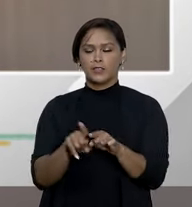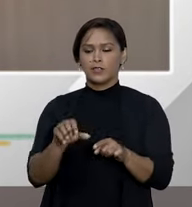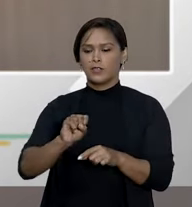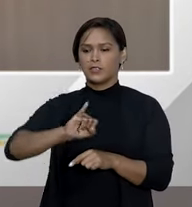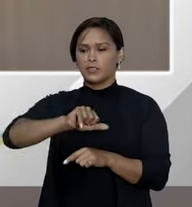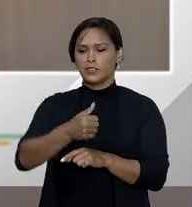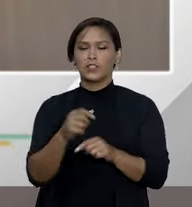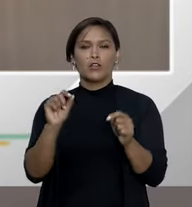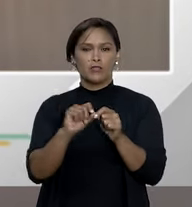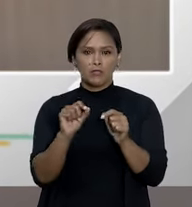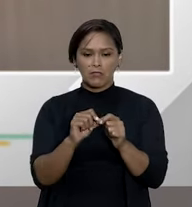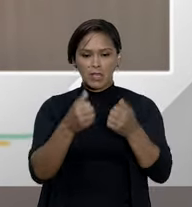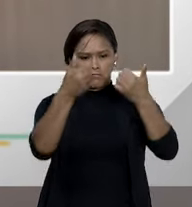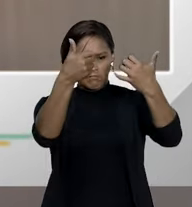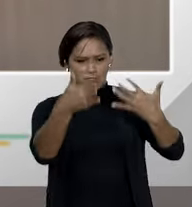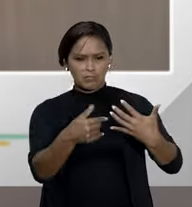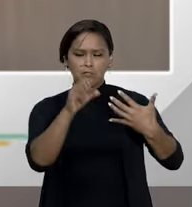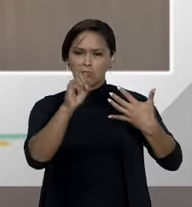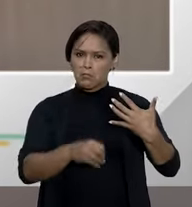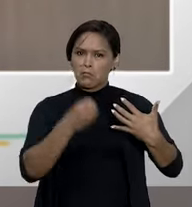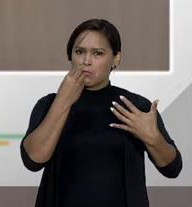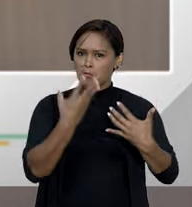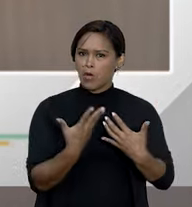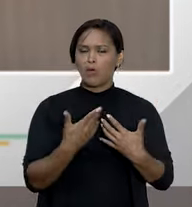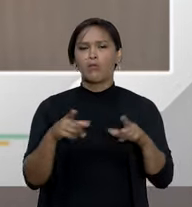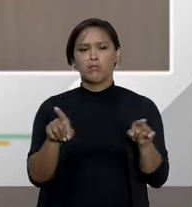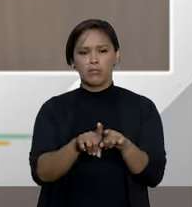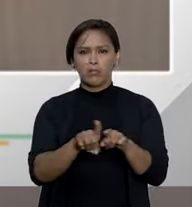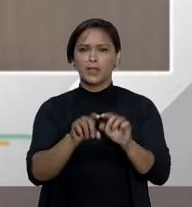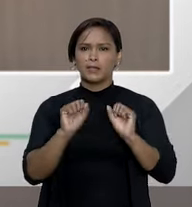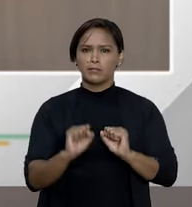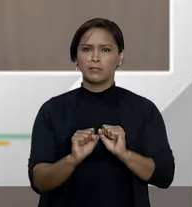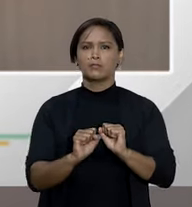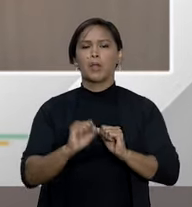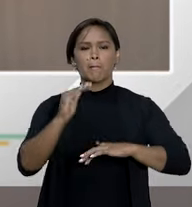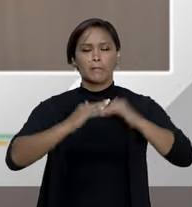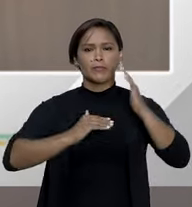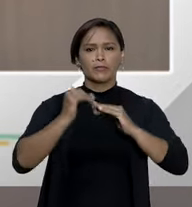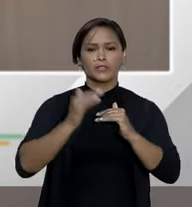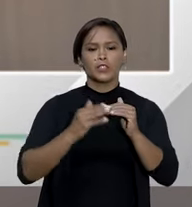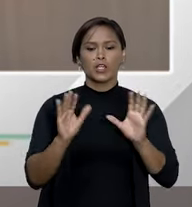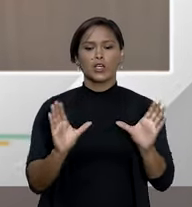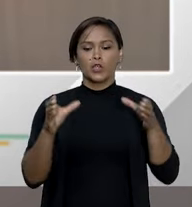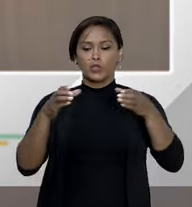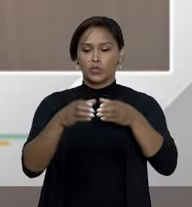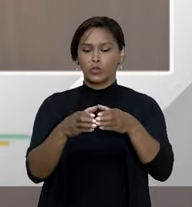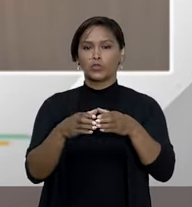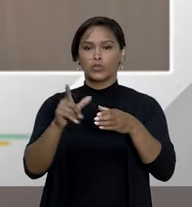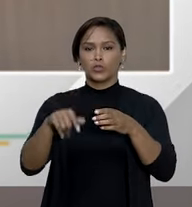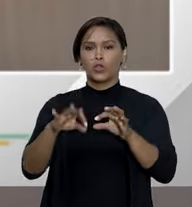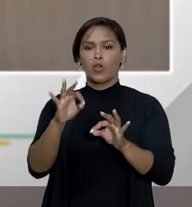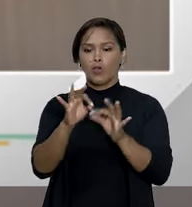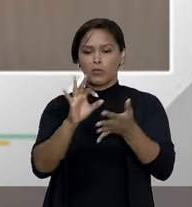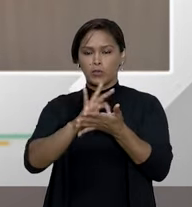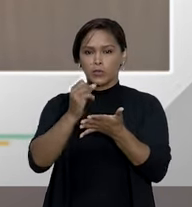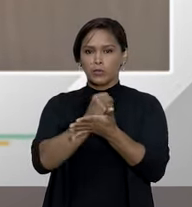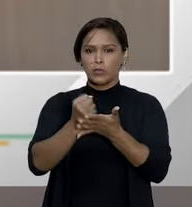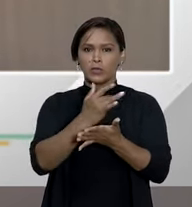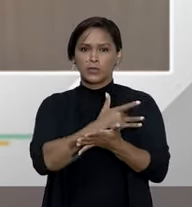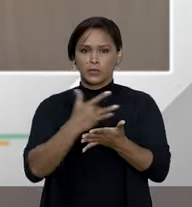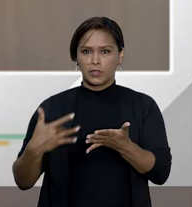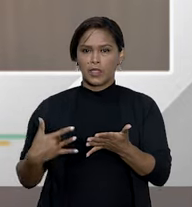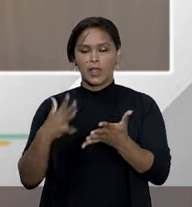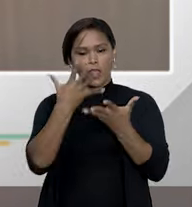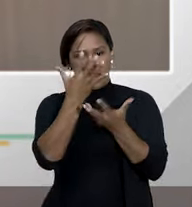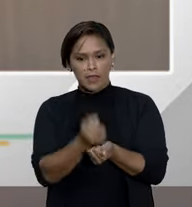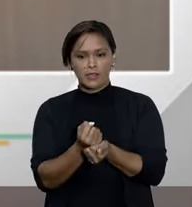de Justiça faz isso com muita proficiência. E dos planos coletivos, que os planos coletivos do Superior Tribunal